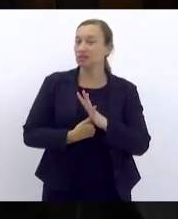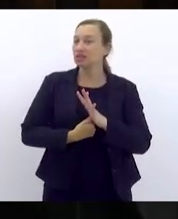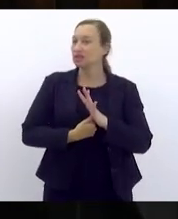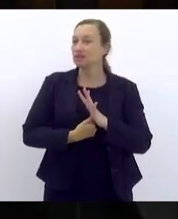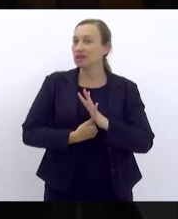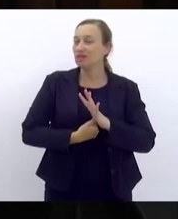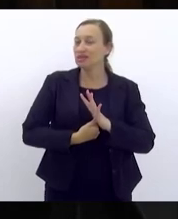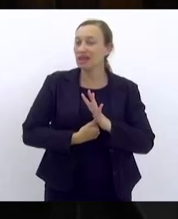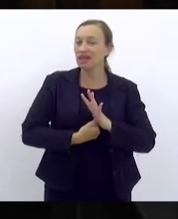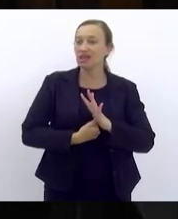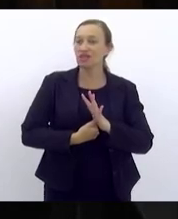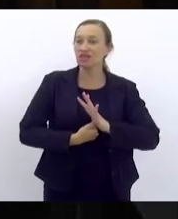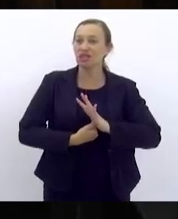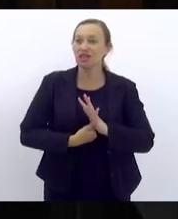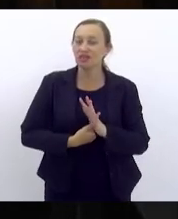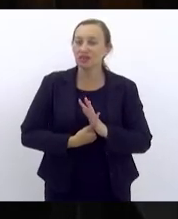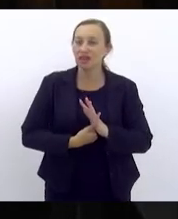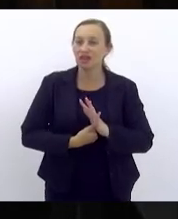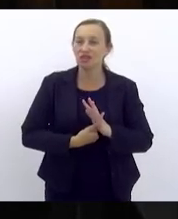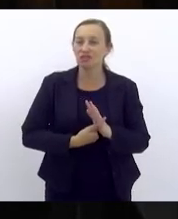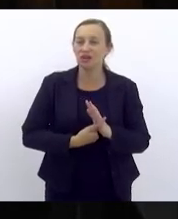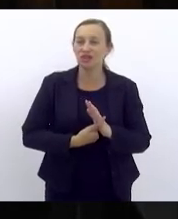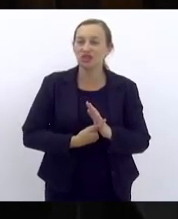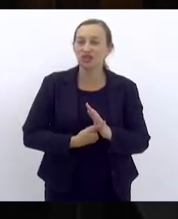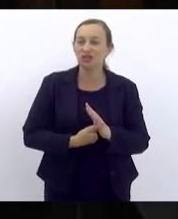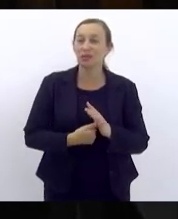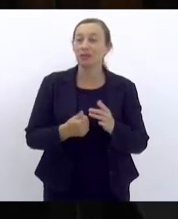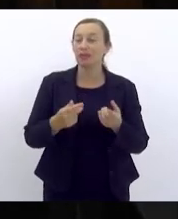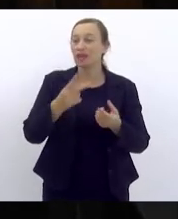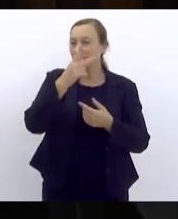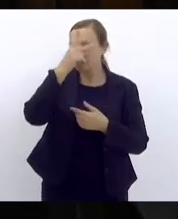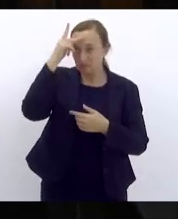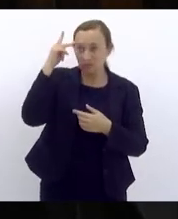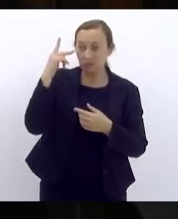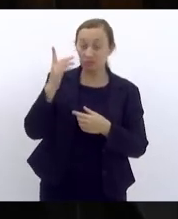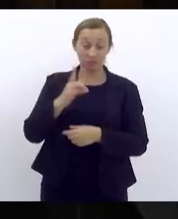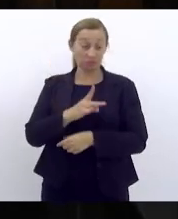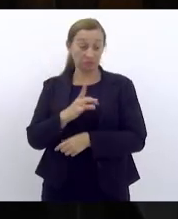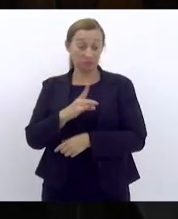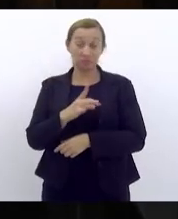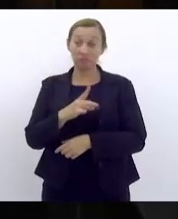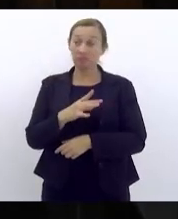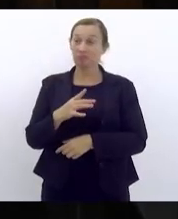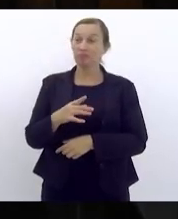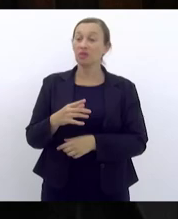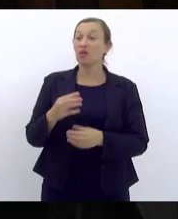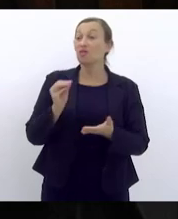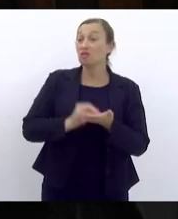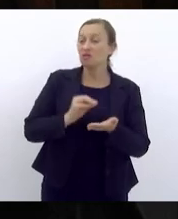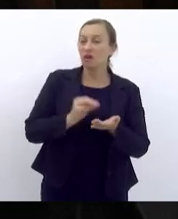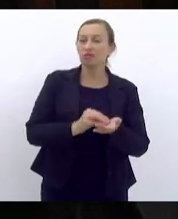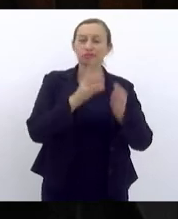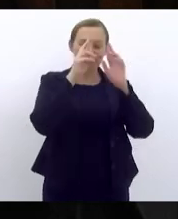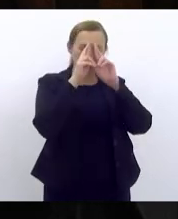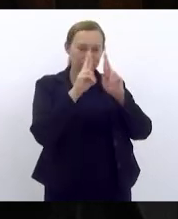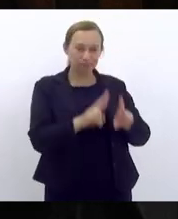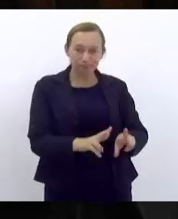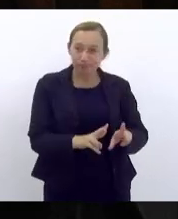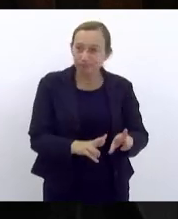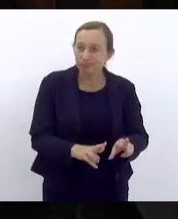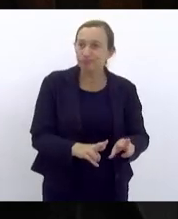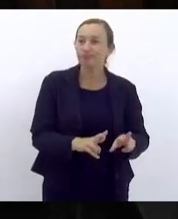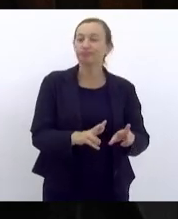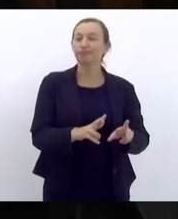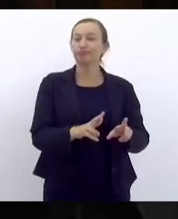facadas estão sendo constrangidas por conta da irresponsabilidade do